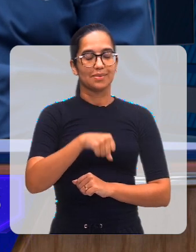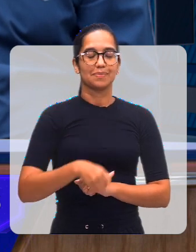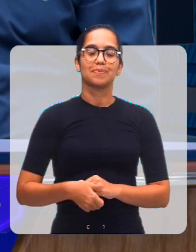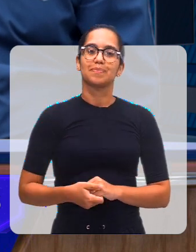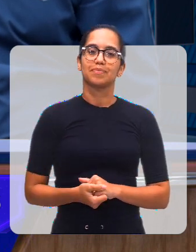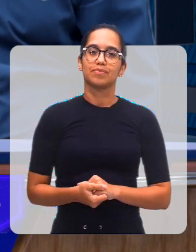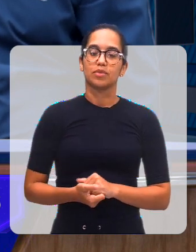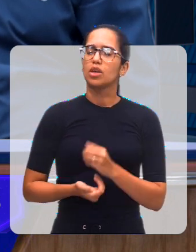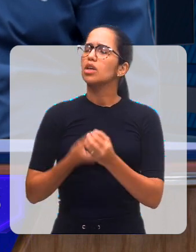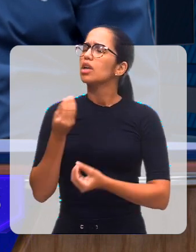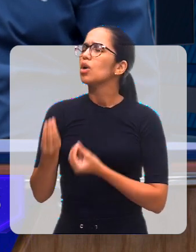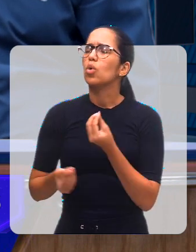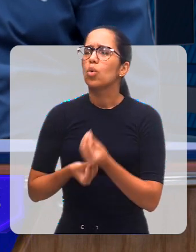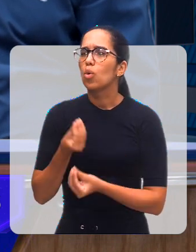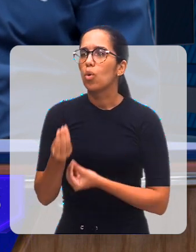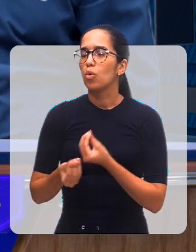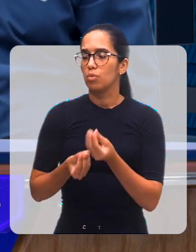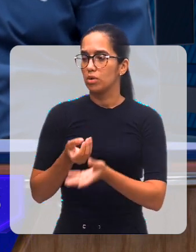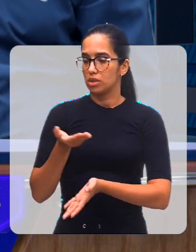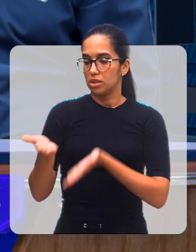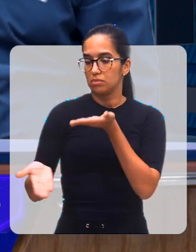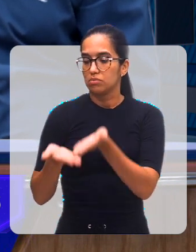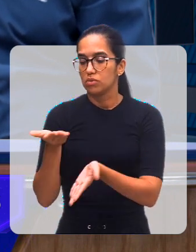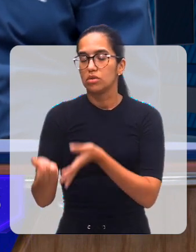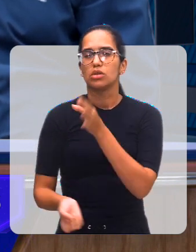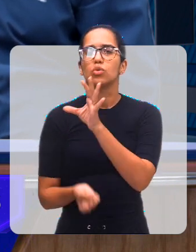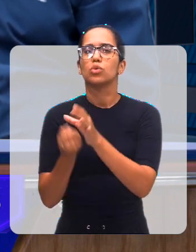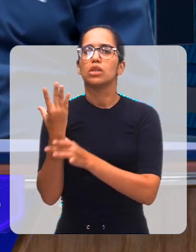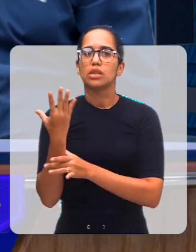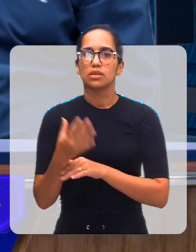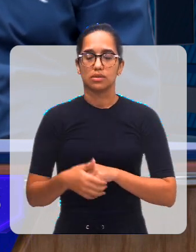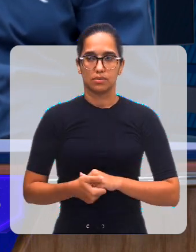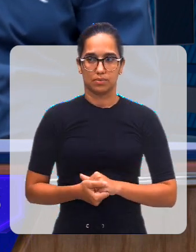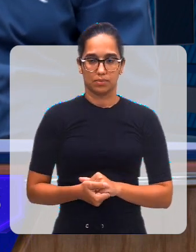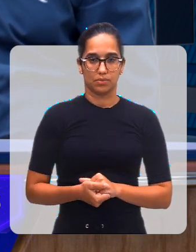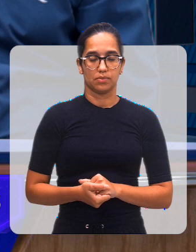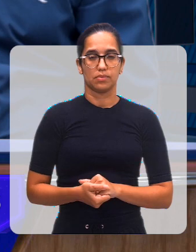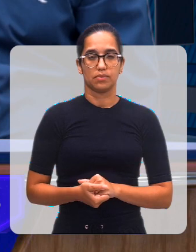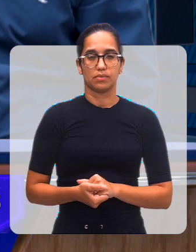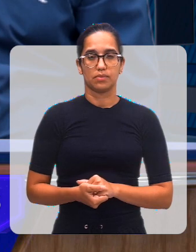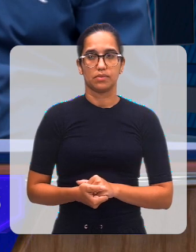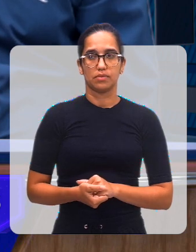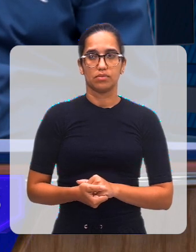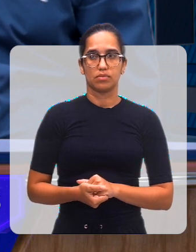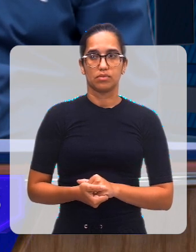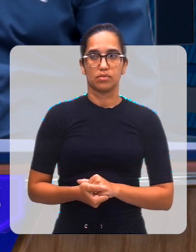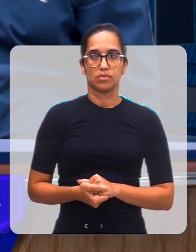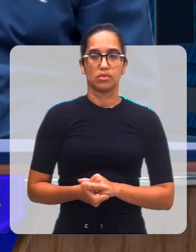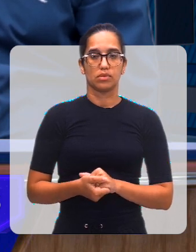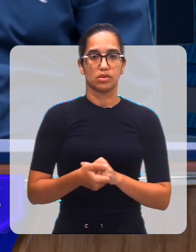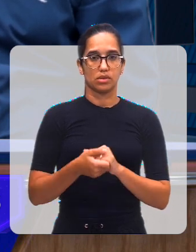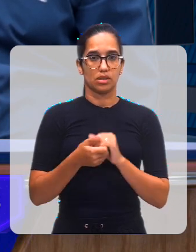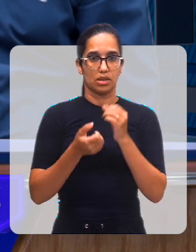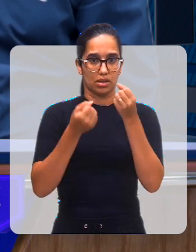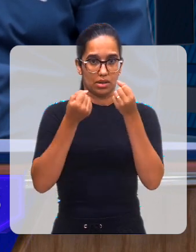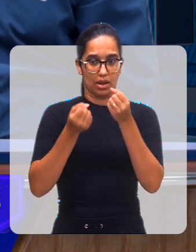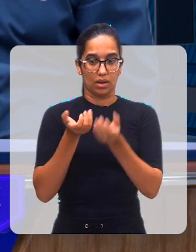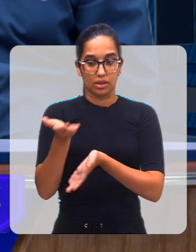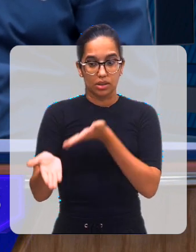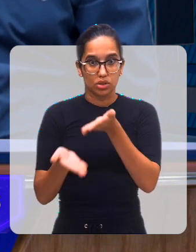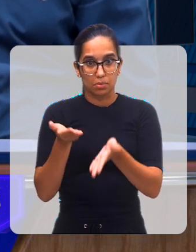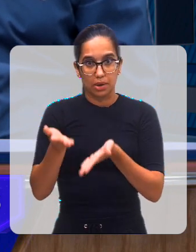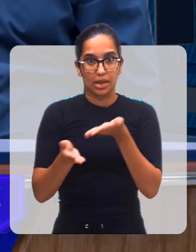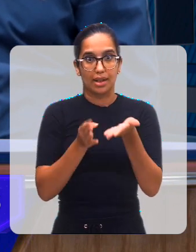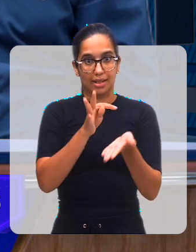E como chegar, de que forma esses atendimentos acontecem? Então, como eu